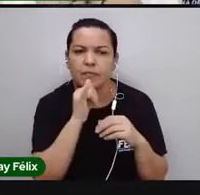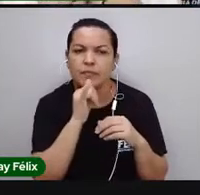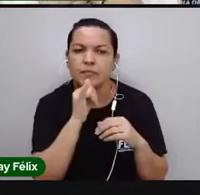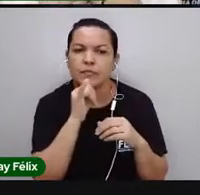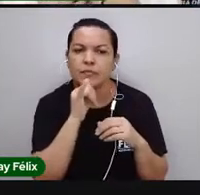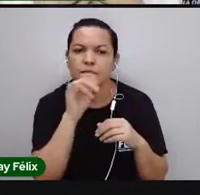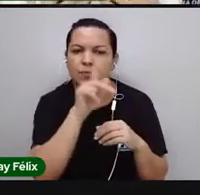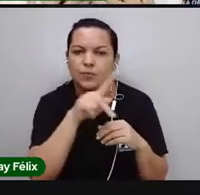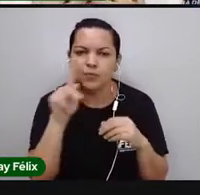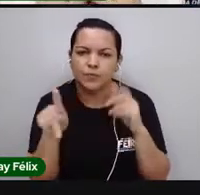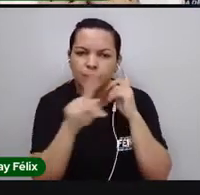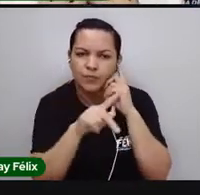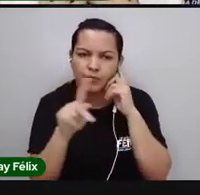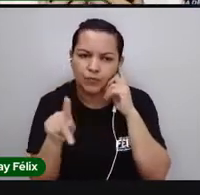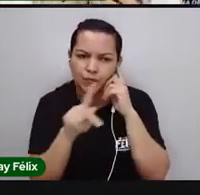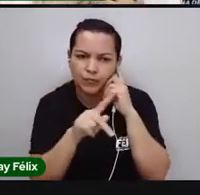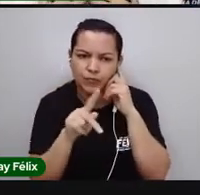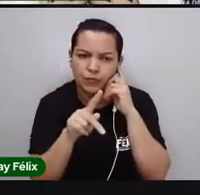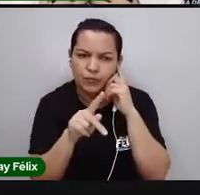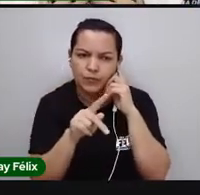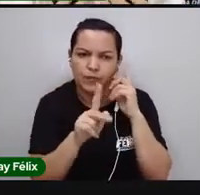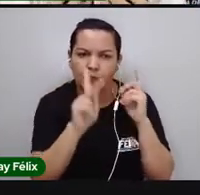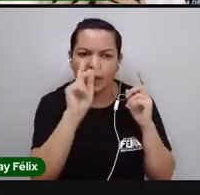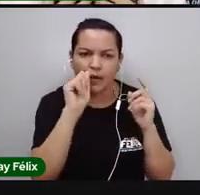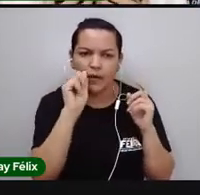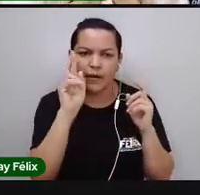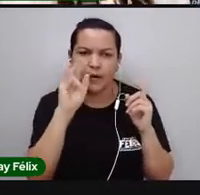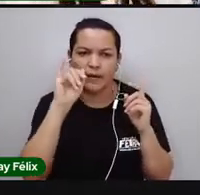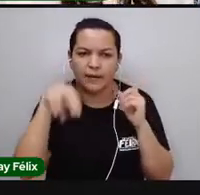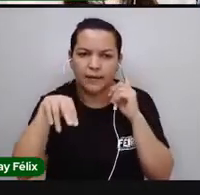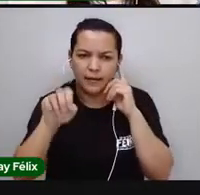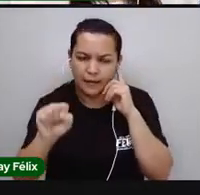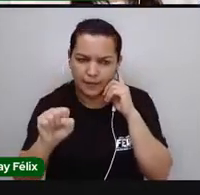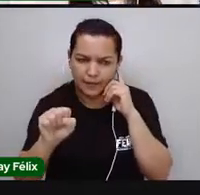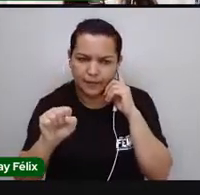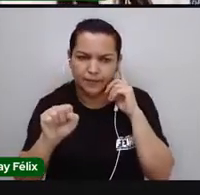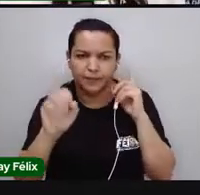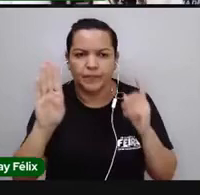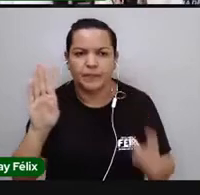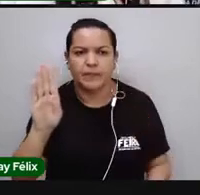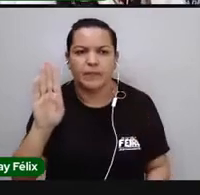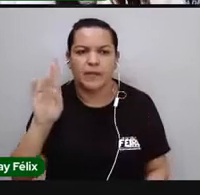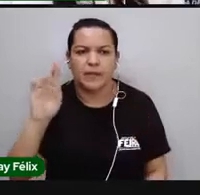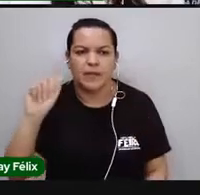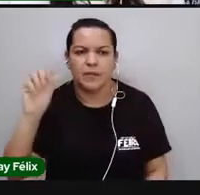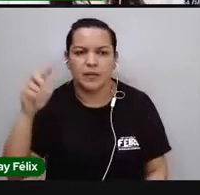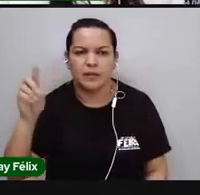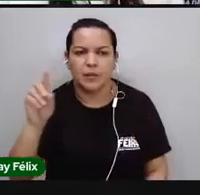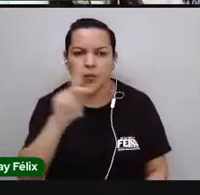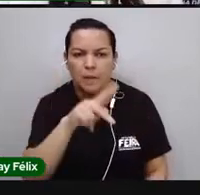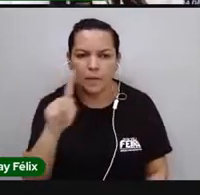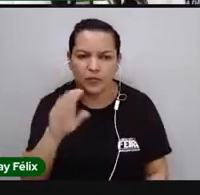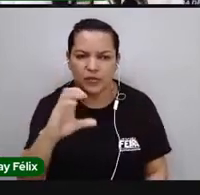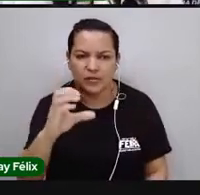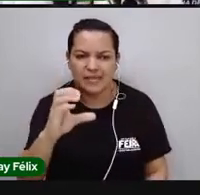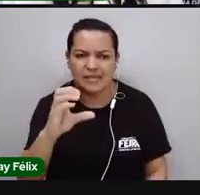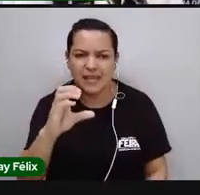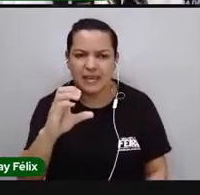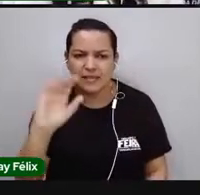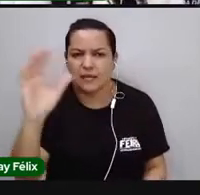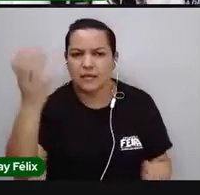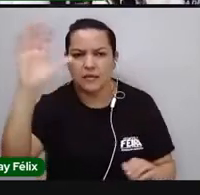mim, certo? A pró. A pró, eu sou Karine Brandão, sou professora de ciências da